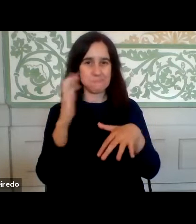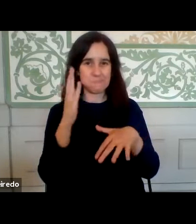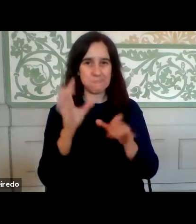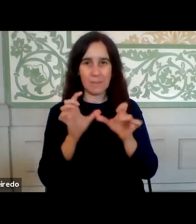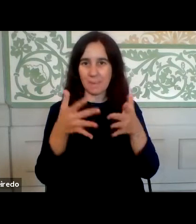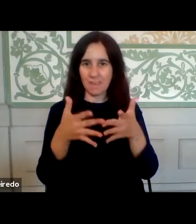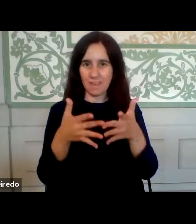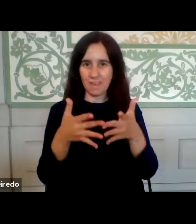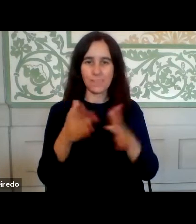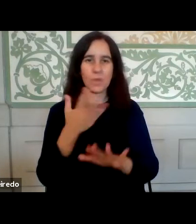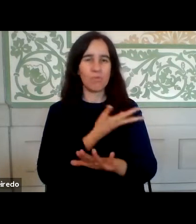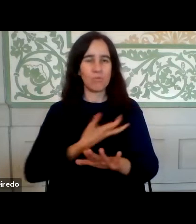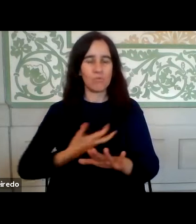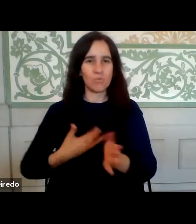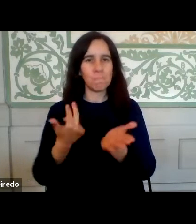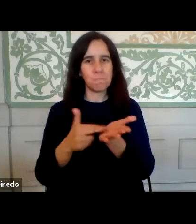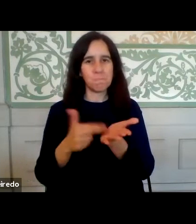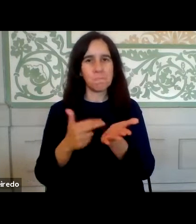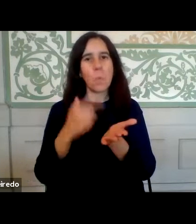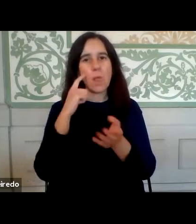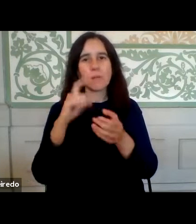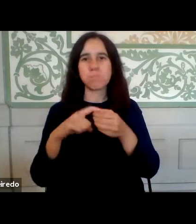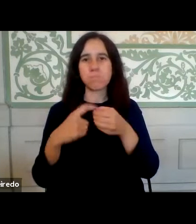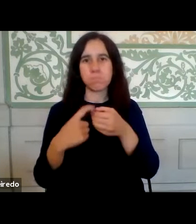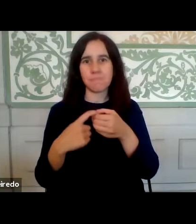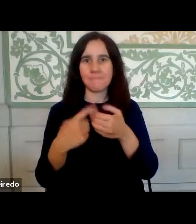Vamos deixar mais pessoas entrarem na sala.